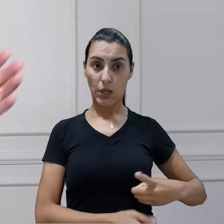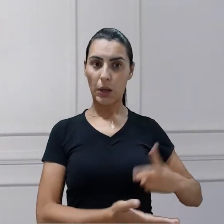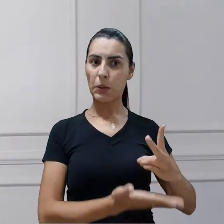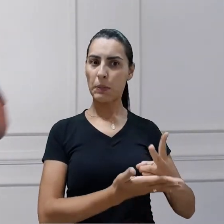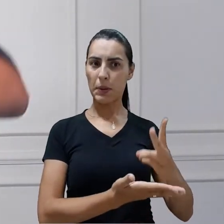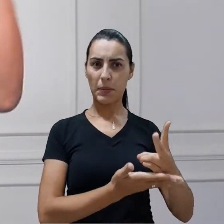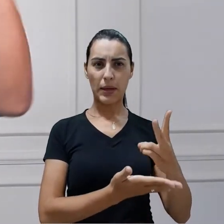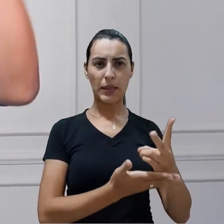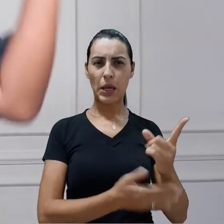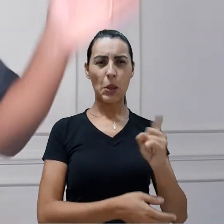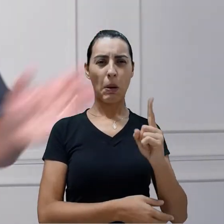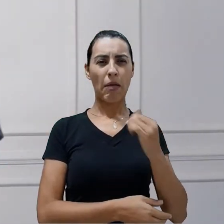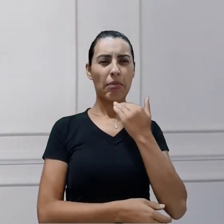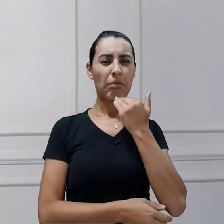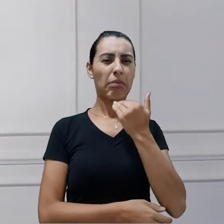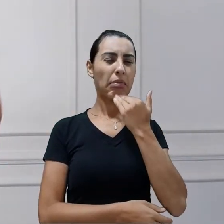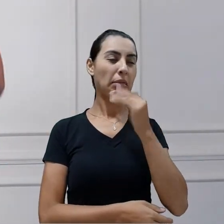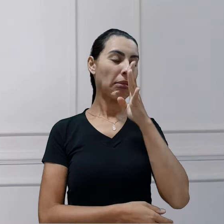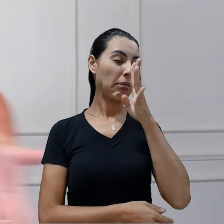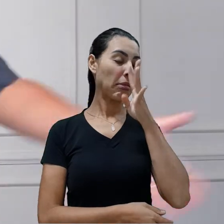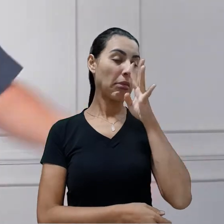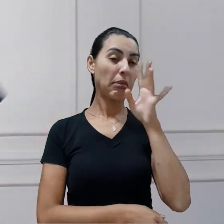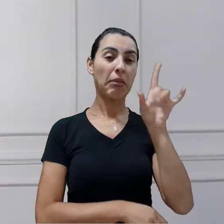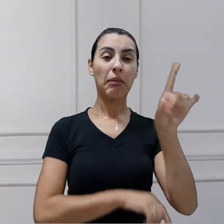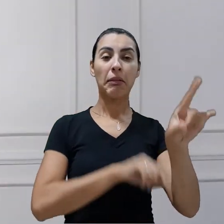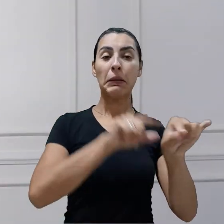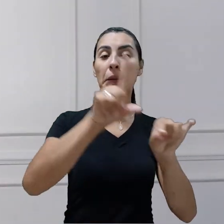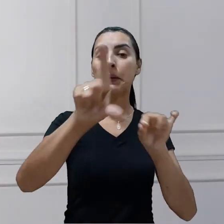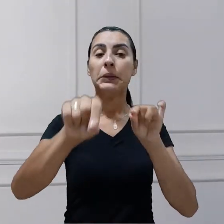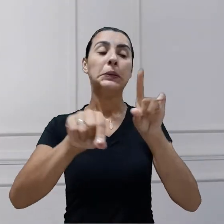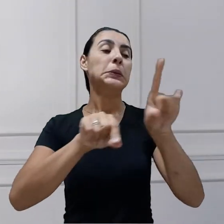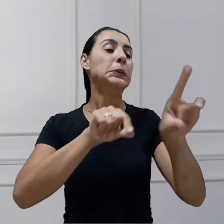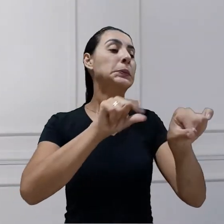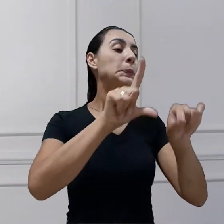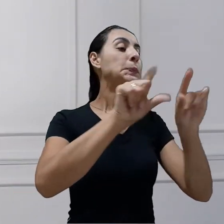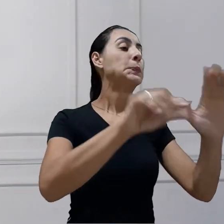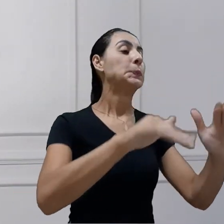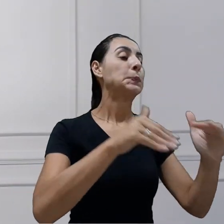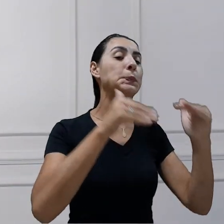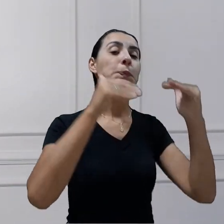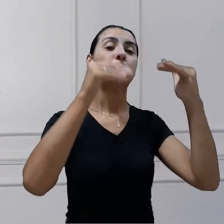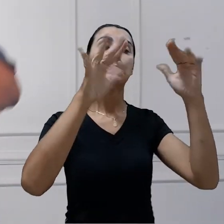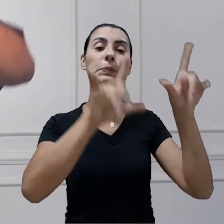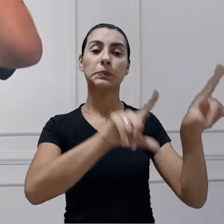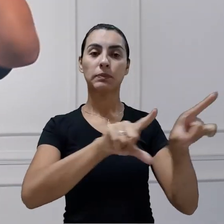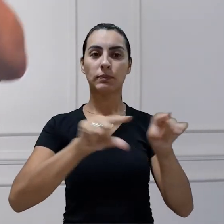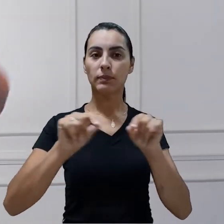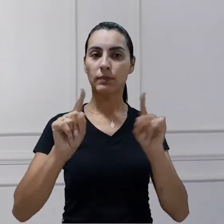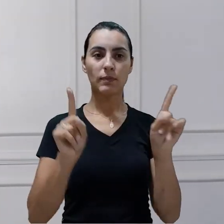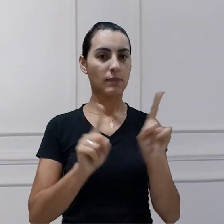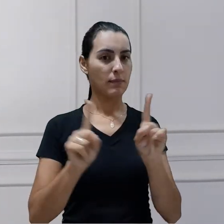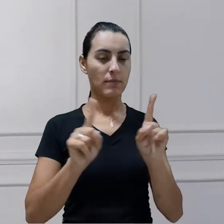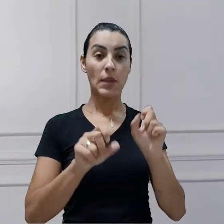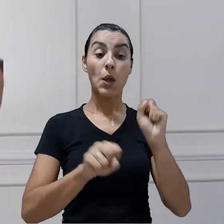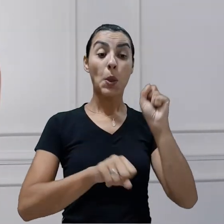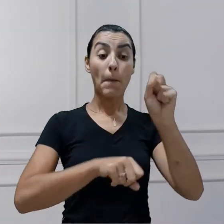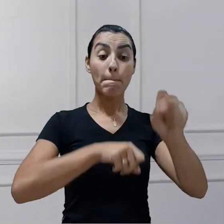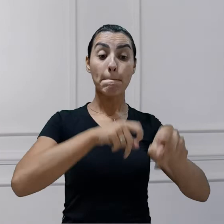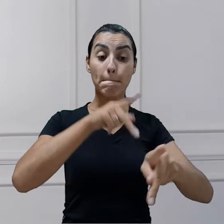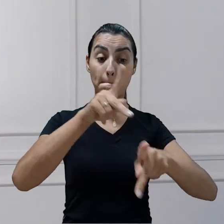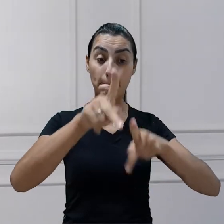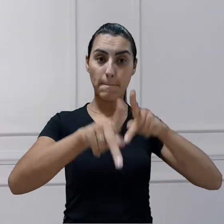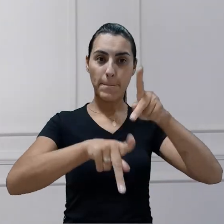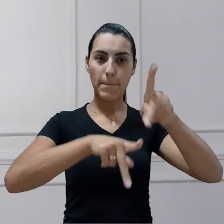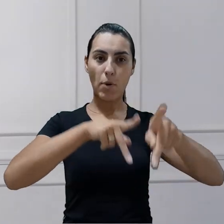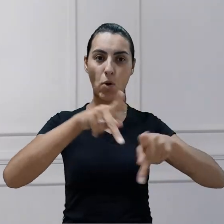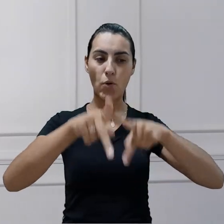alguém que, ah, escolhemos a dedo e vamos colocar neste ministério. Não, ele é escolhido sim, mas